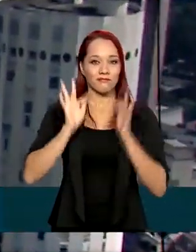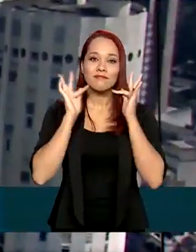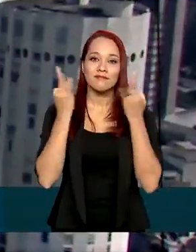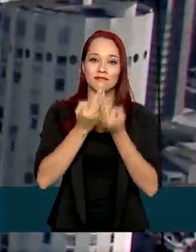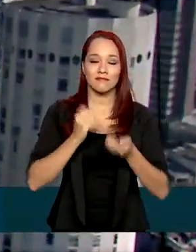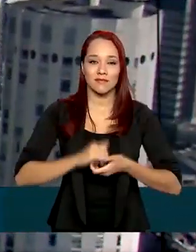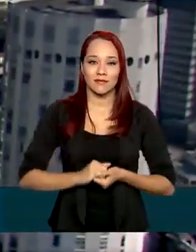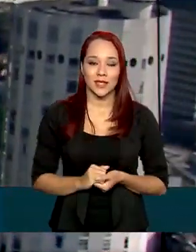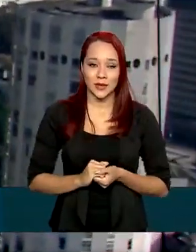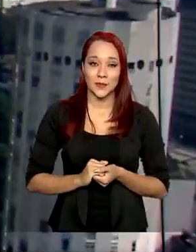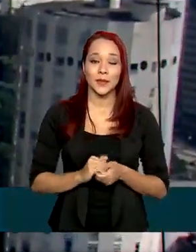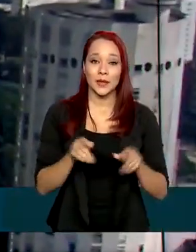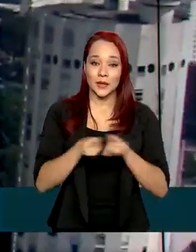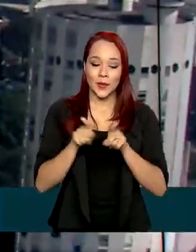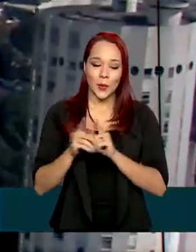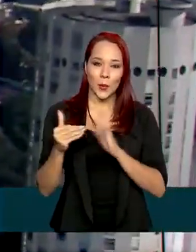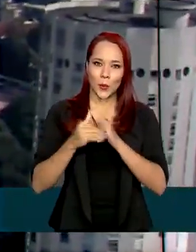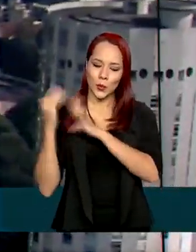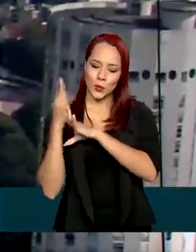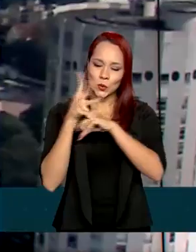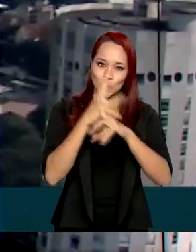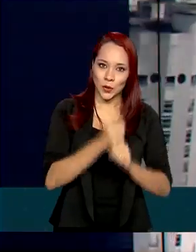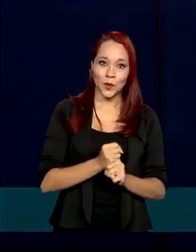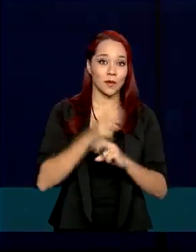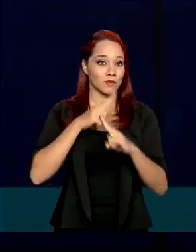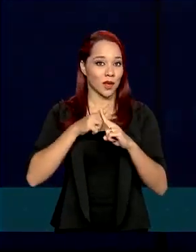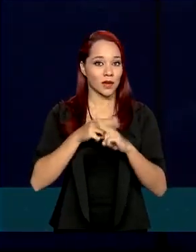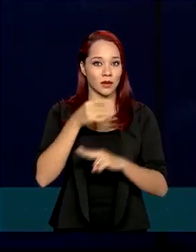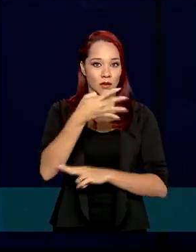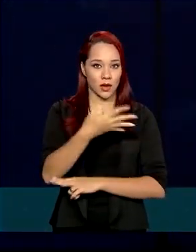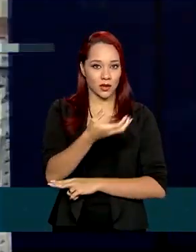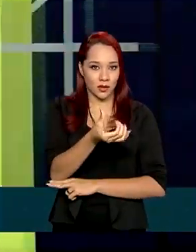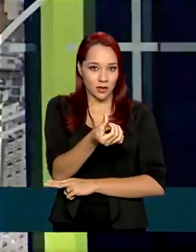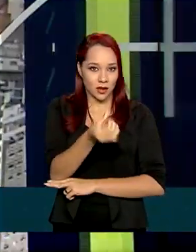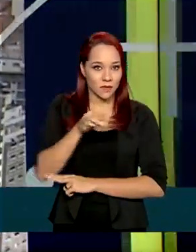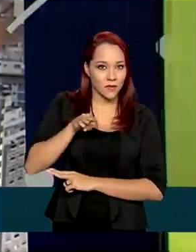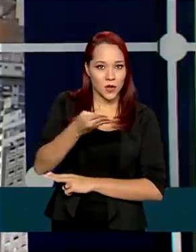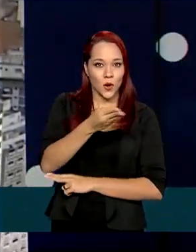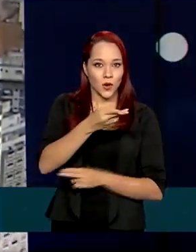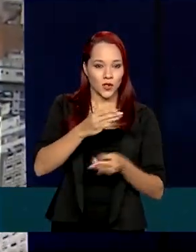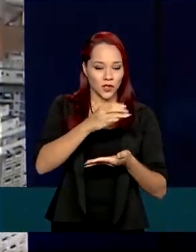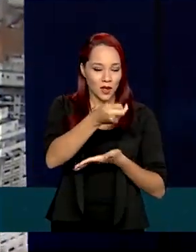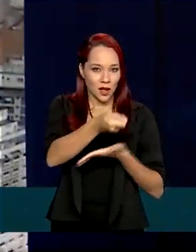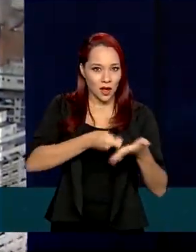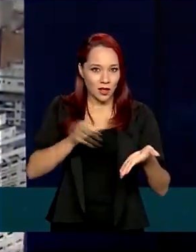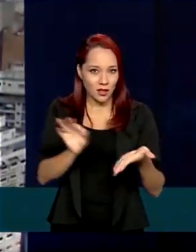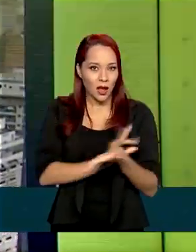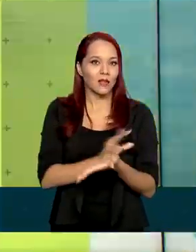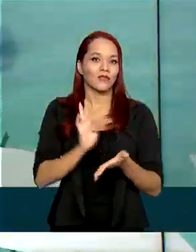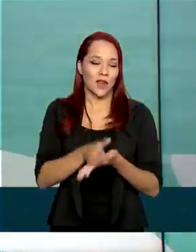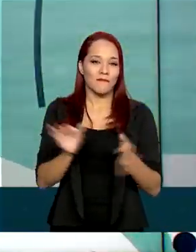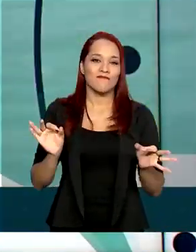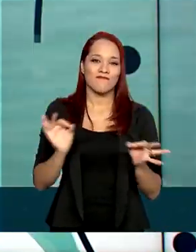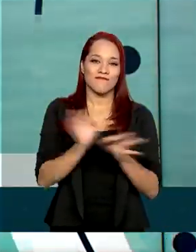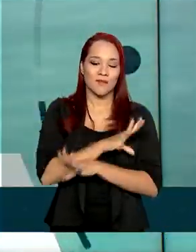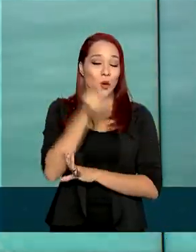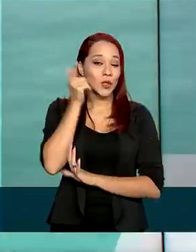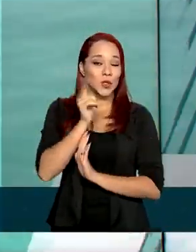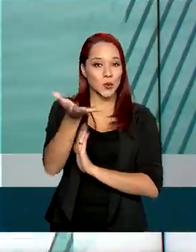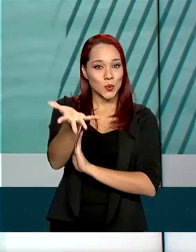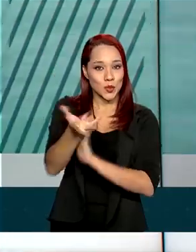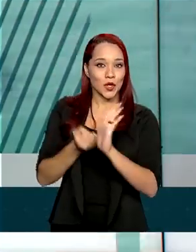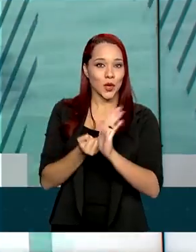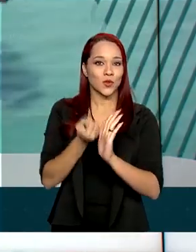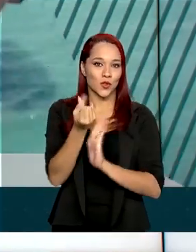Ainda de acordo com o último balanço da Caixa, 46 milhões de cadastros foram finalizados para receber o